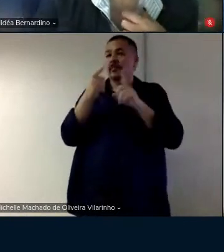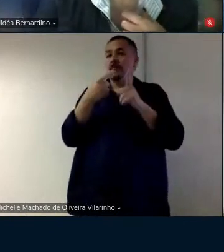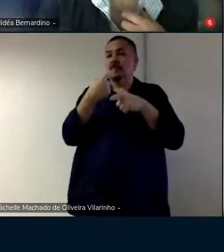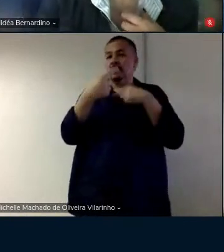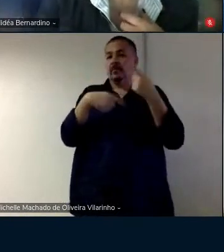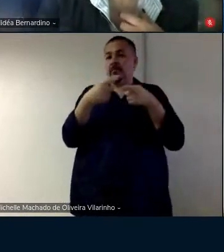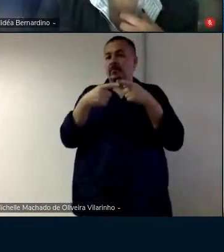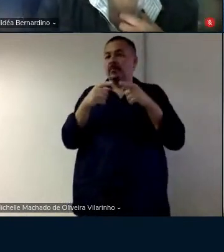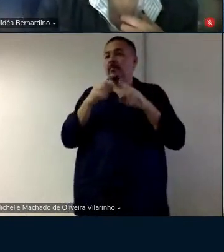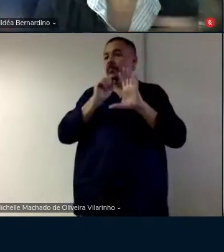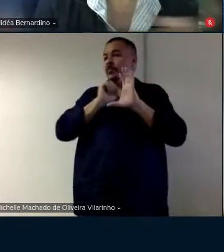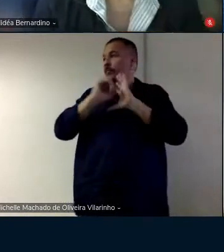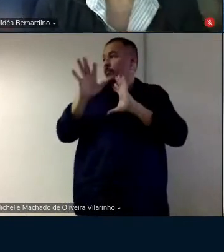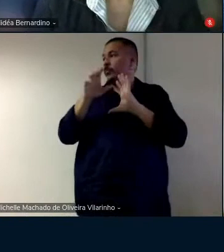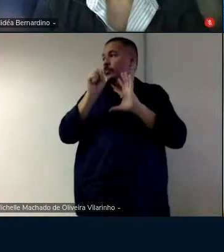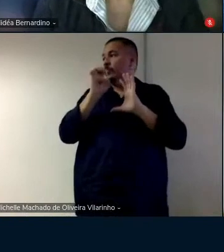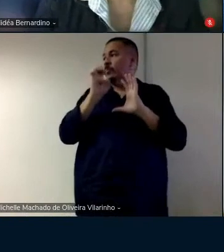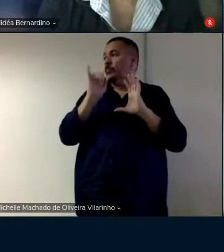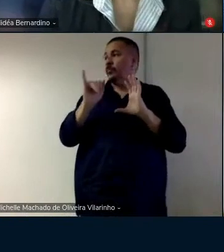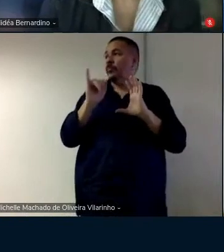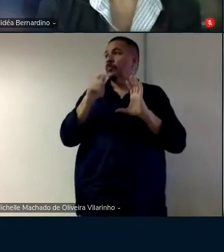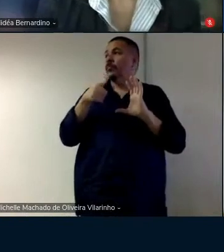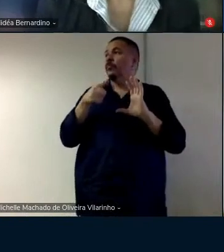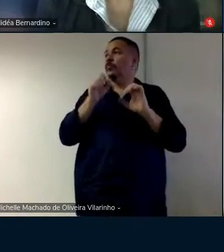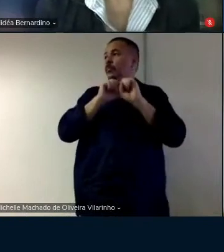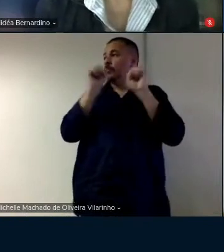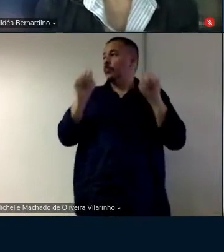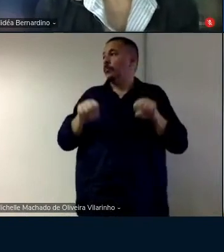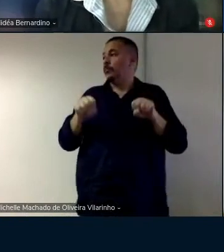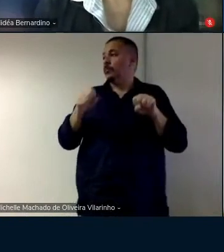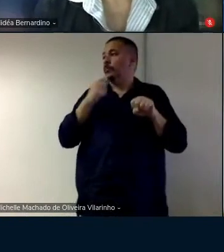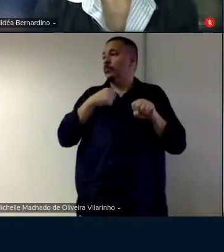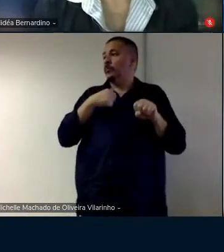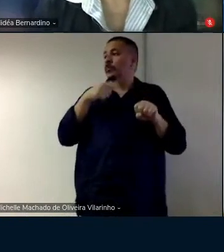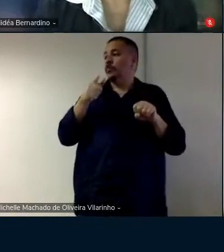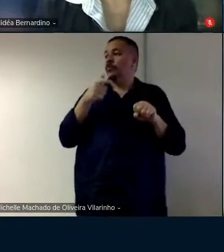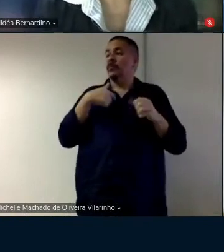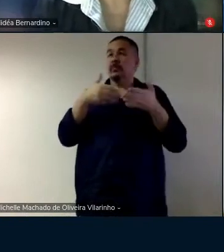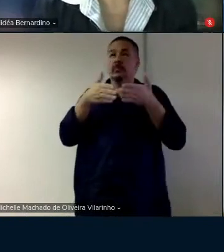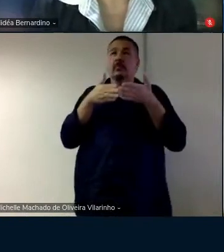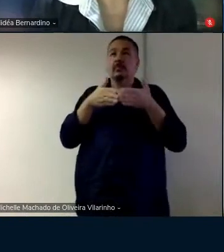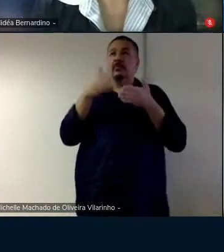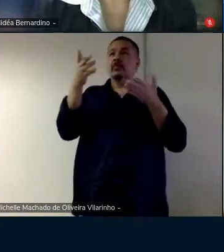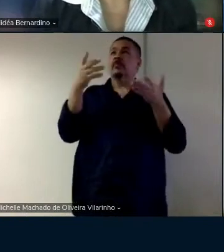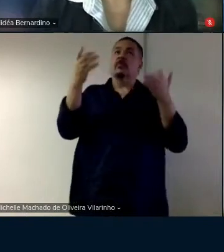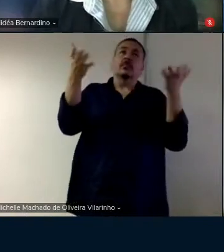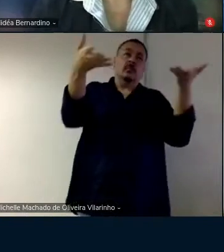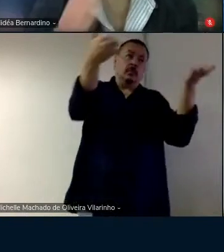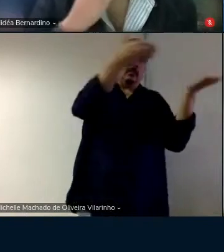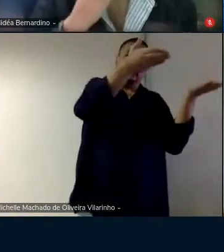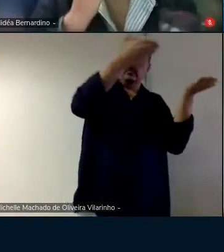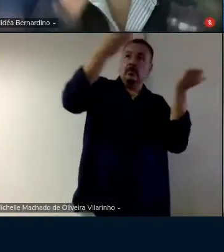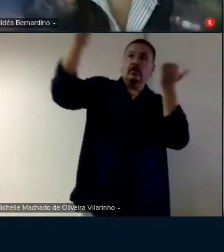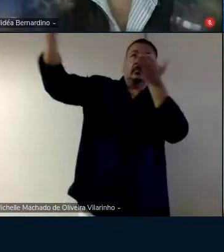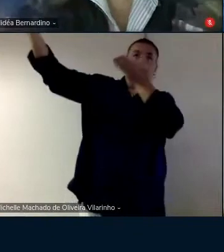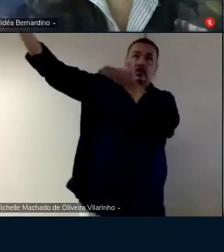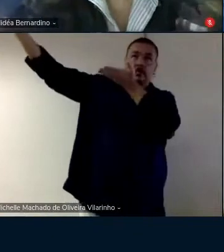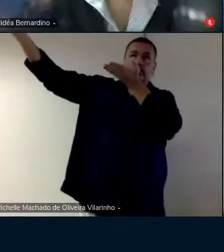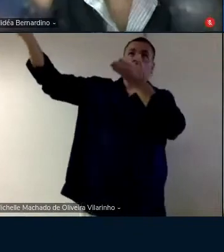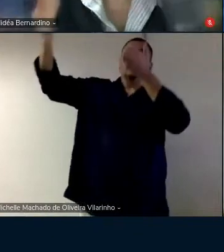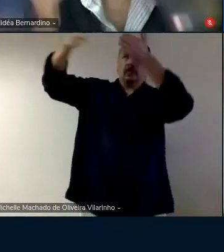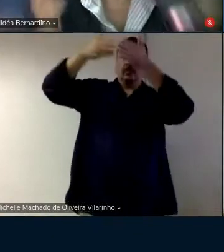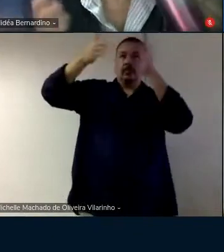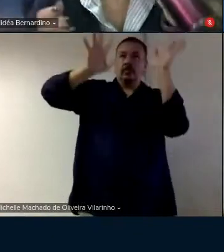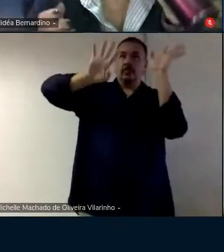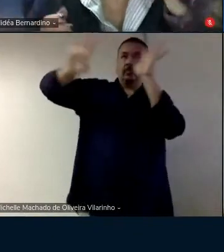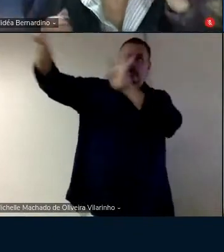porque depois desse arquivo ele vai para o C e eu queria pedir agora o público para se retirar a Ingrid